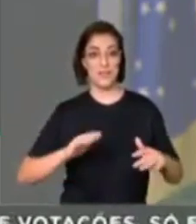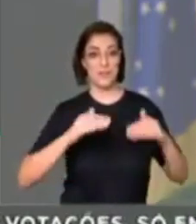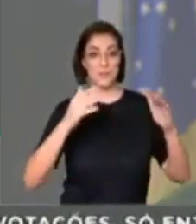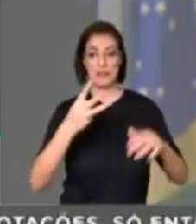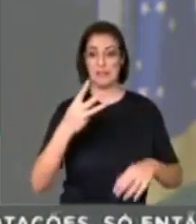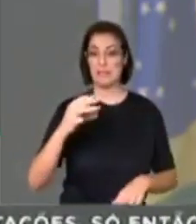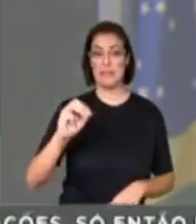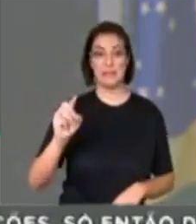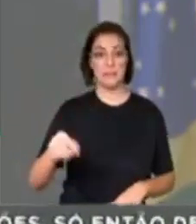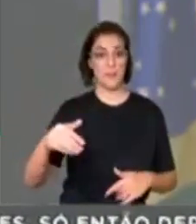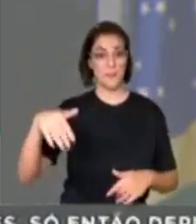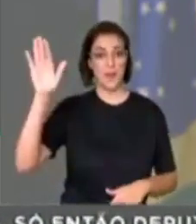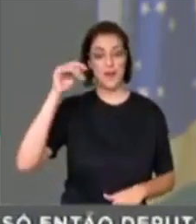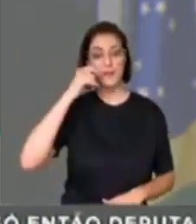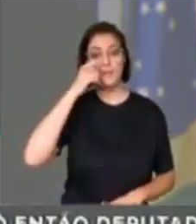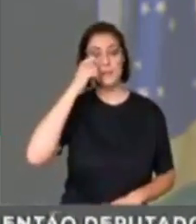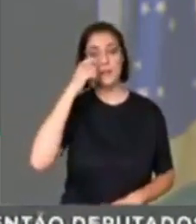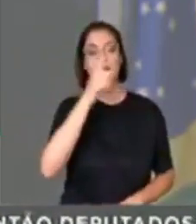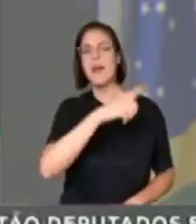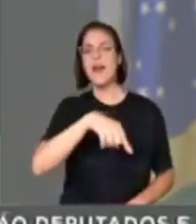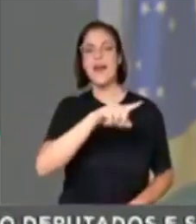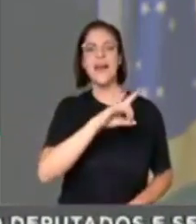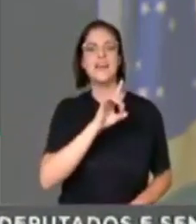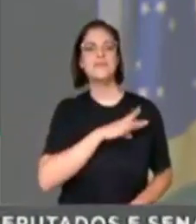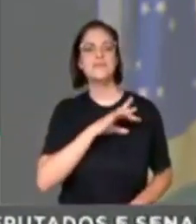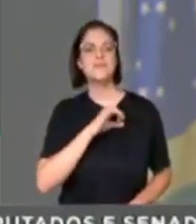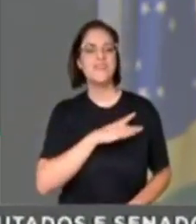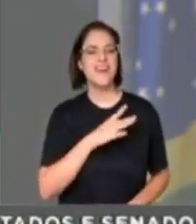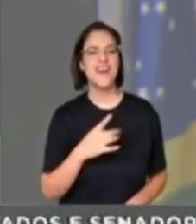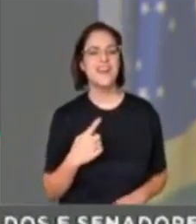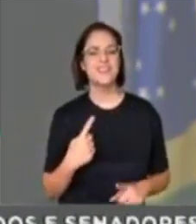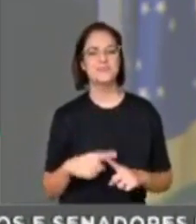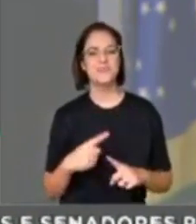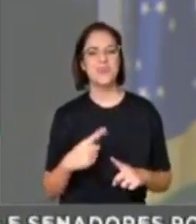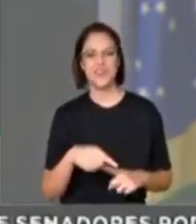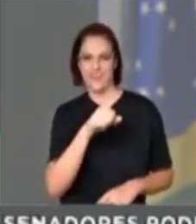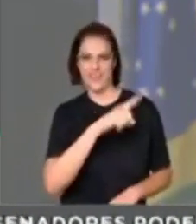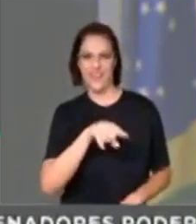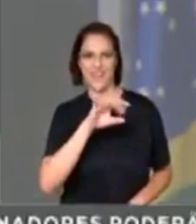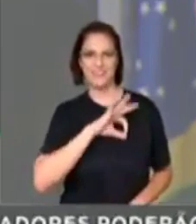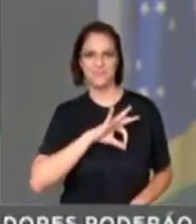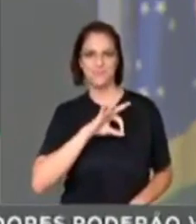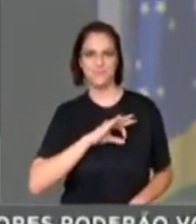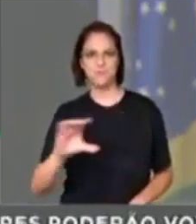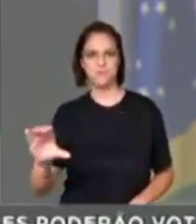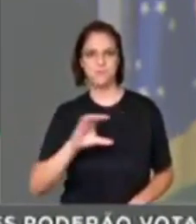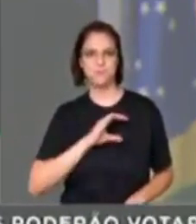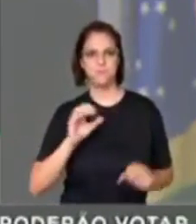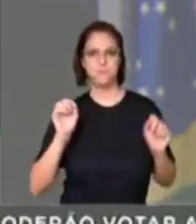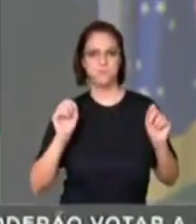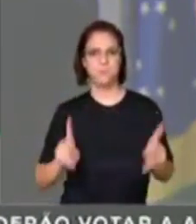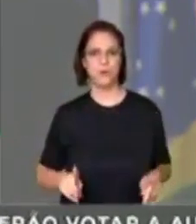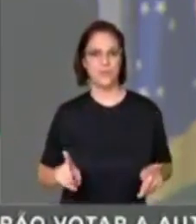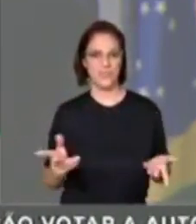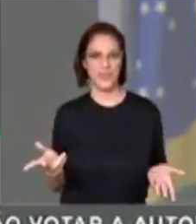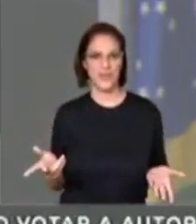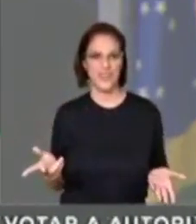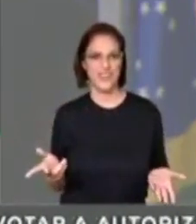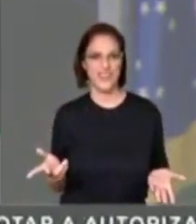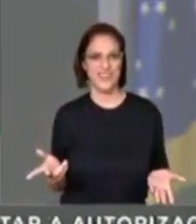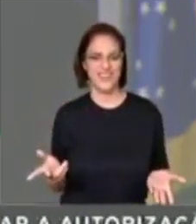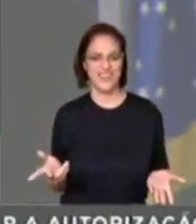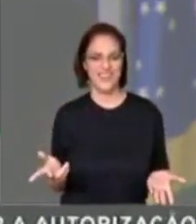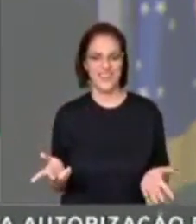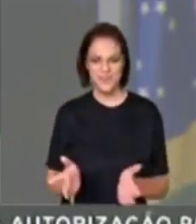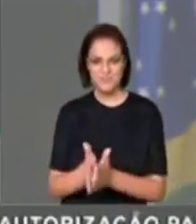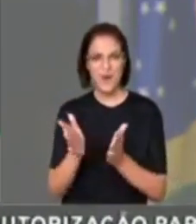o medo deles é que a alíquota desses que recebem mais, desses que são financiados com aposentadorias pagas pelo dinheiro do imposto